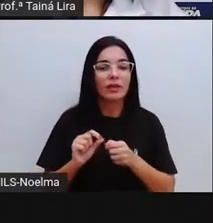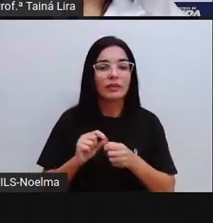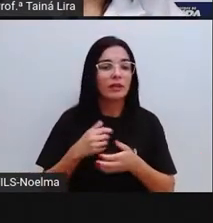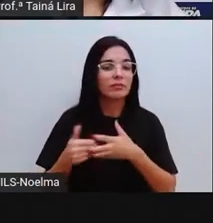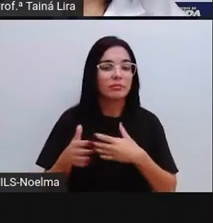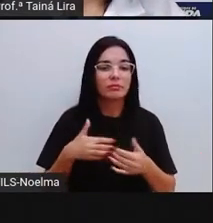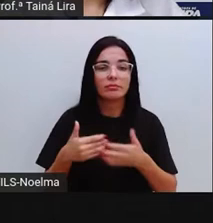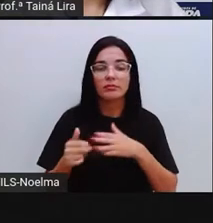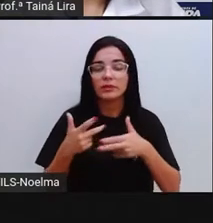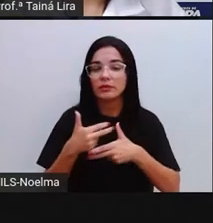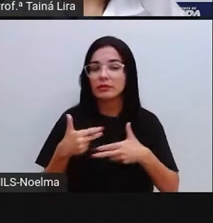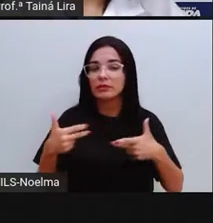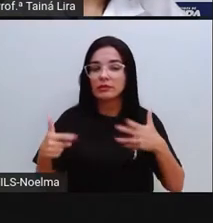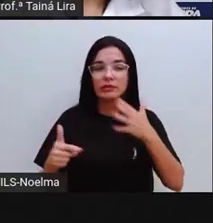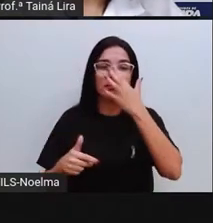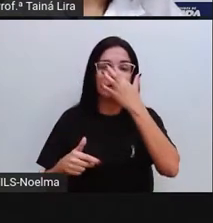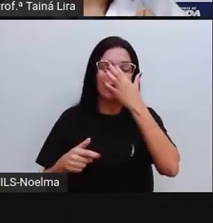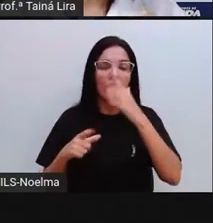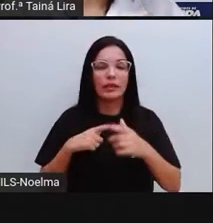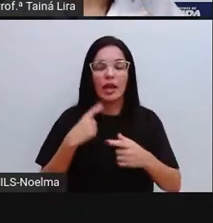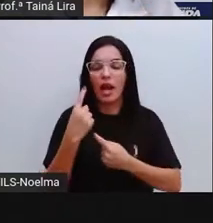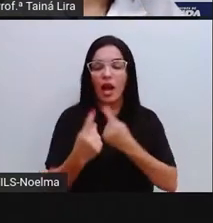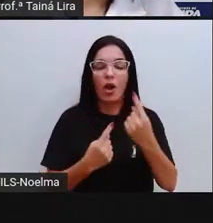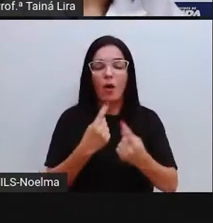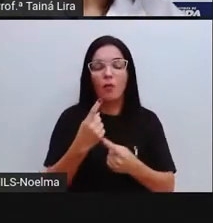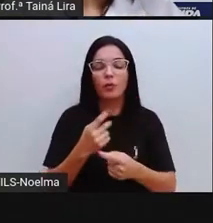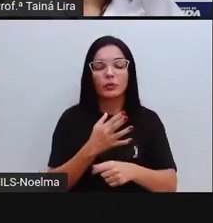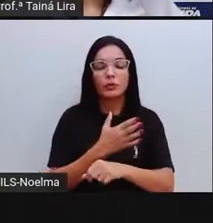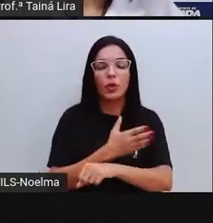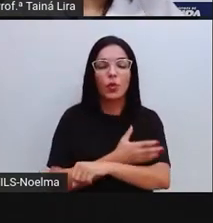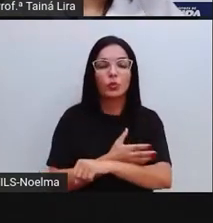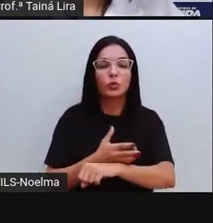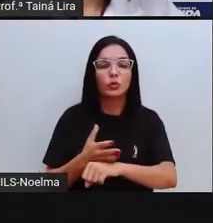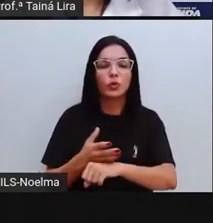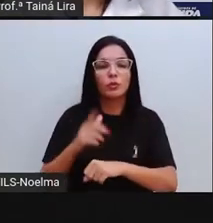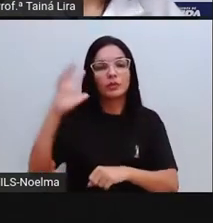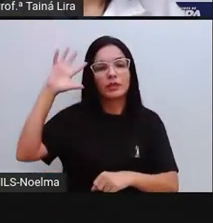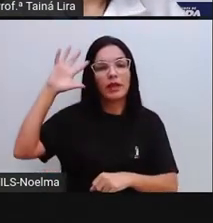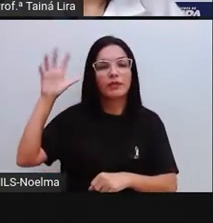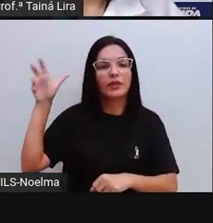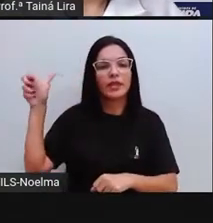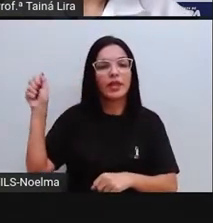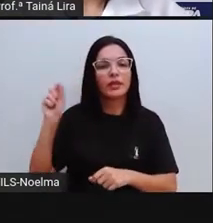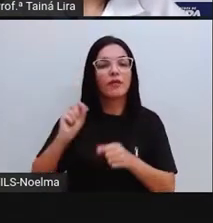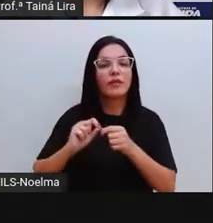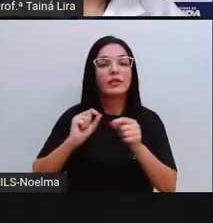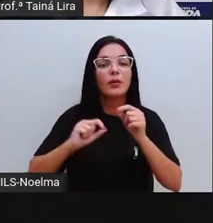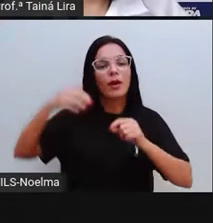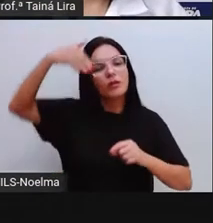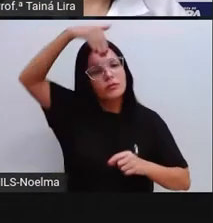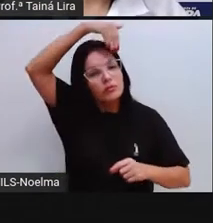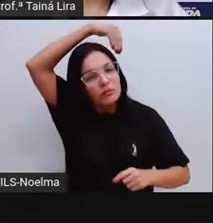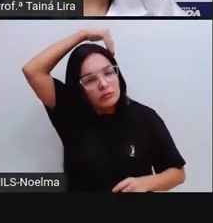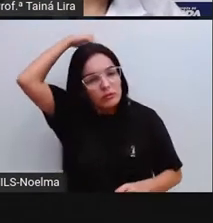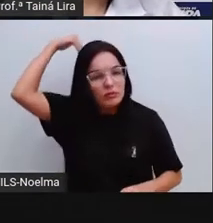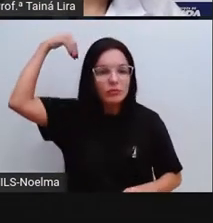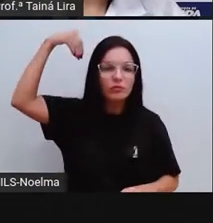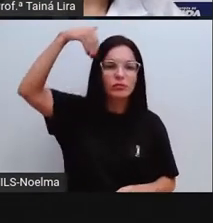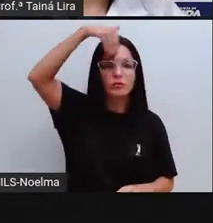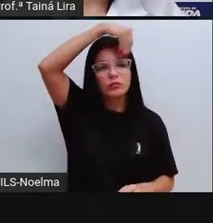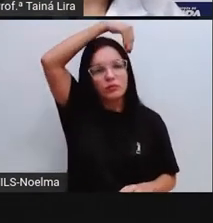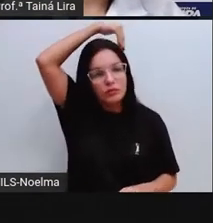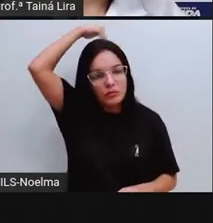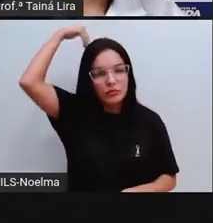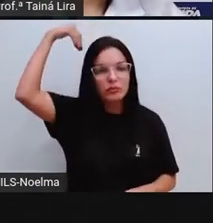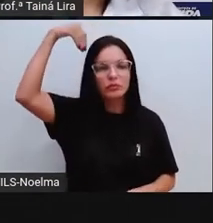falando muito também de alguns costumes africanos, né? Como, por exemplo, os turbantes. Então, ela fala, né?